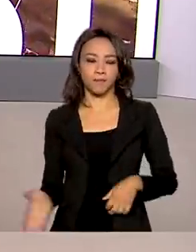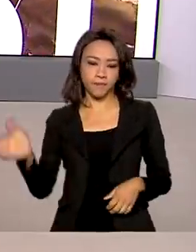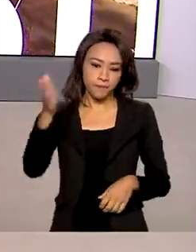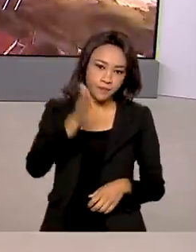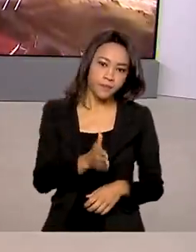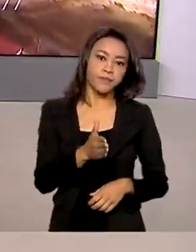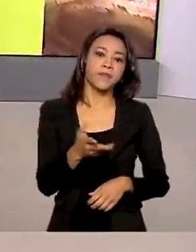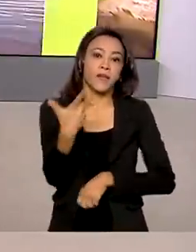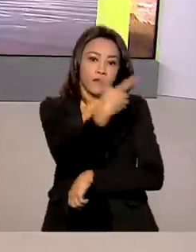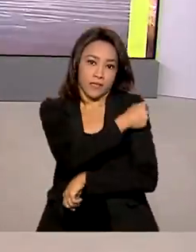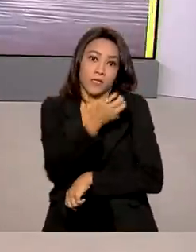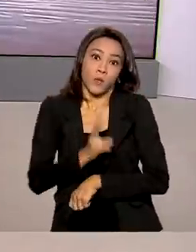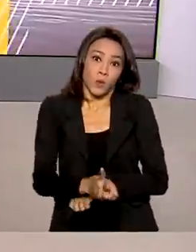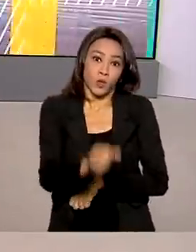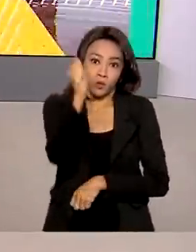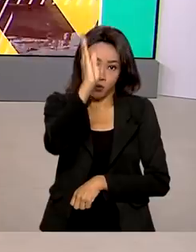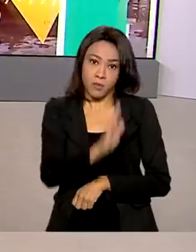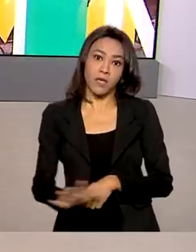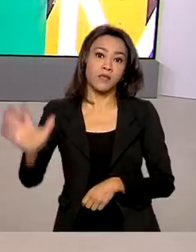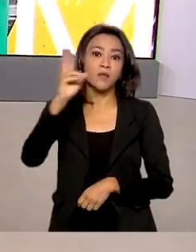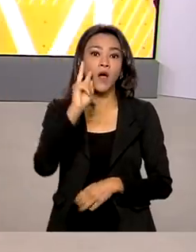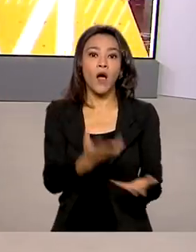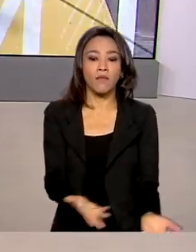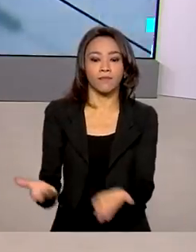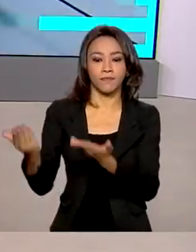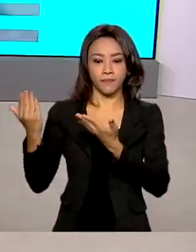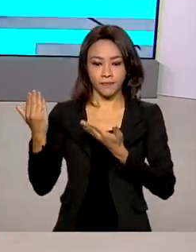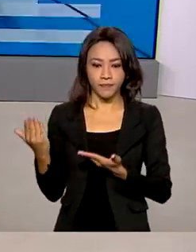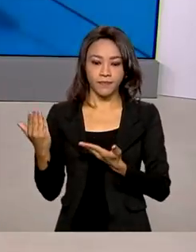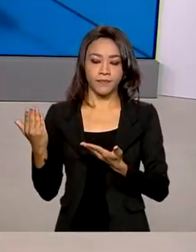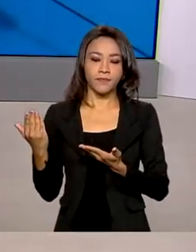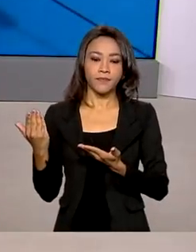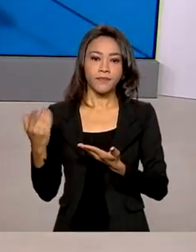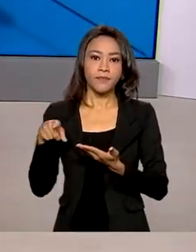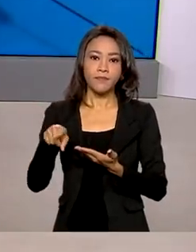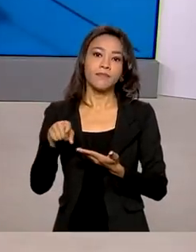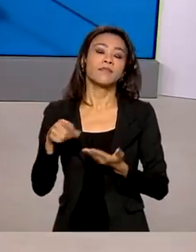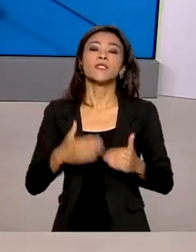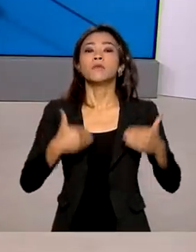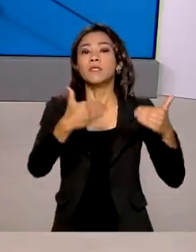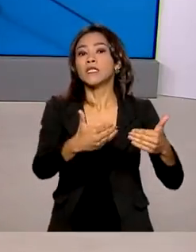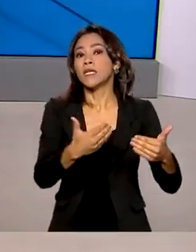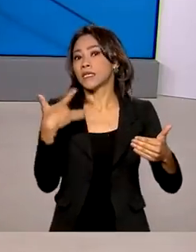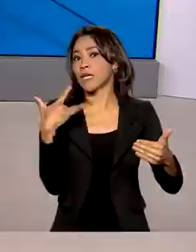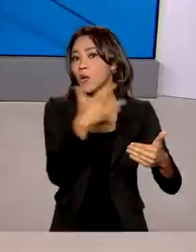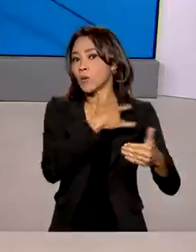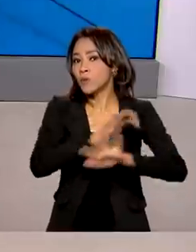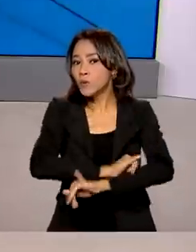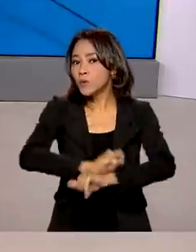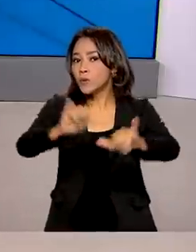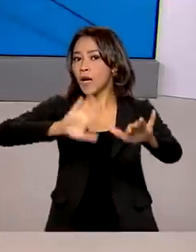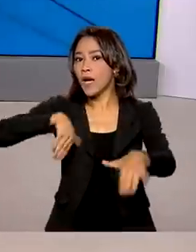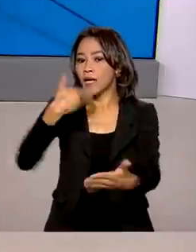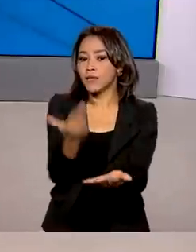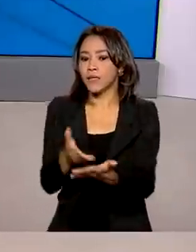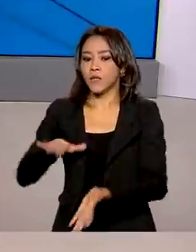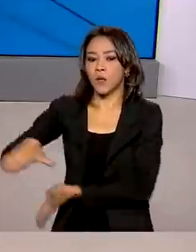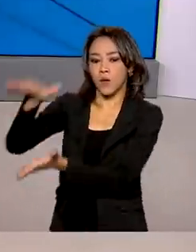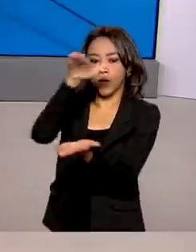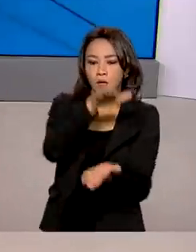continua pelo país. Vamos ver os números aqui no telão? Olha, de acordo com o Ministério da Saúde, até agora foram distribuídas